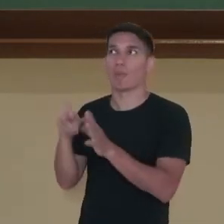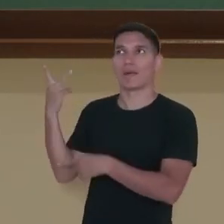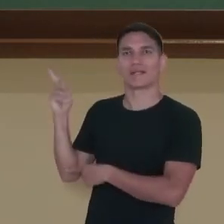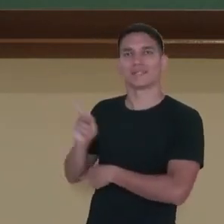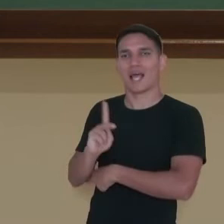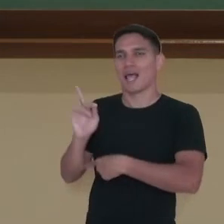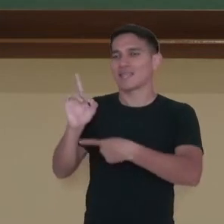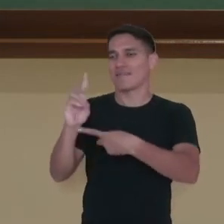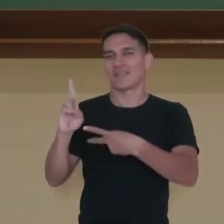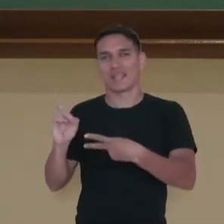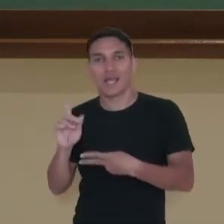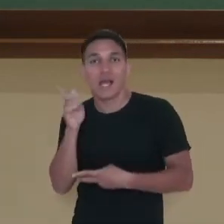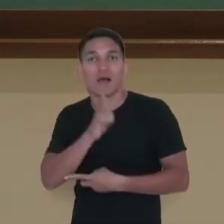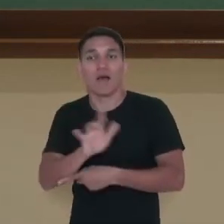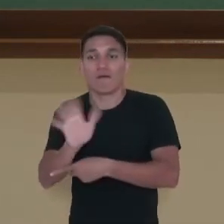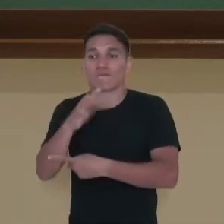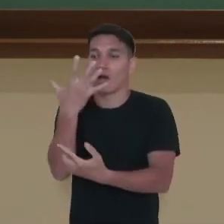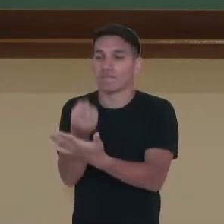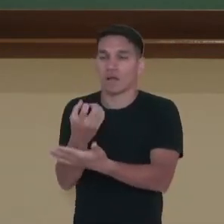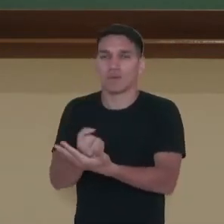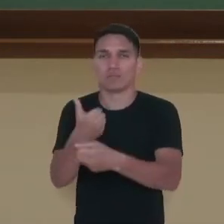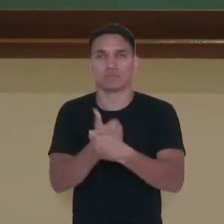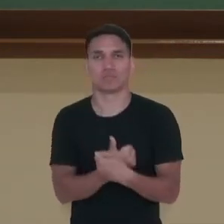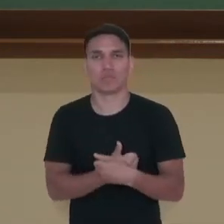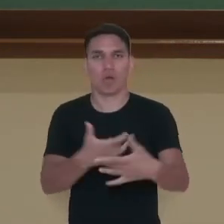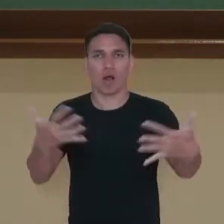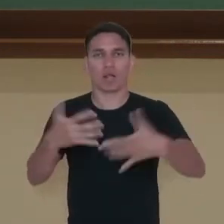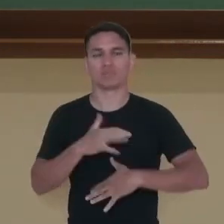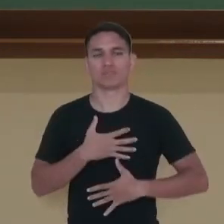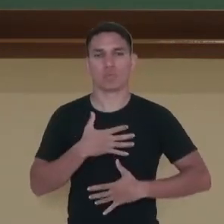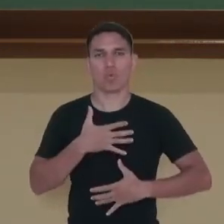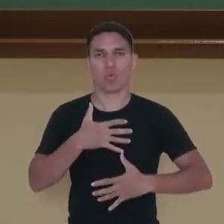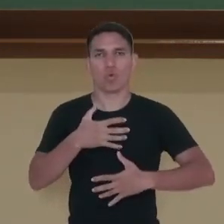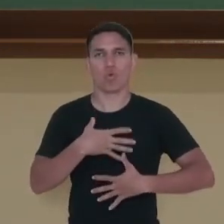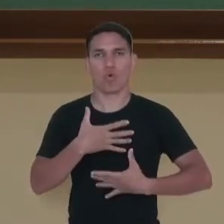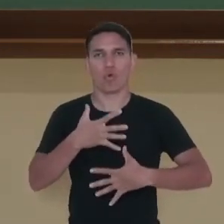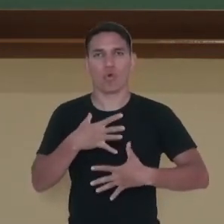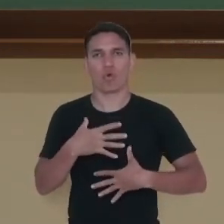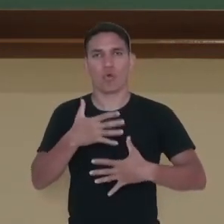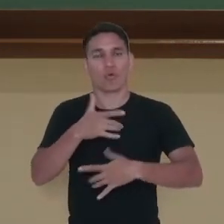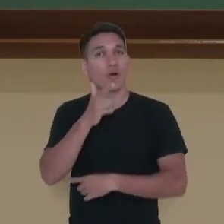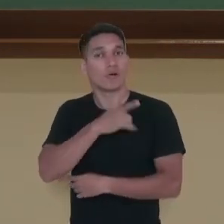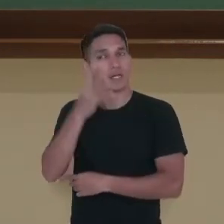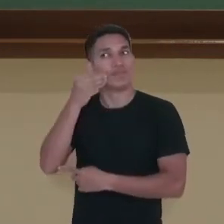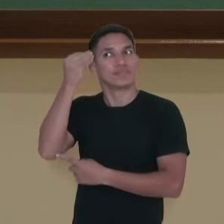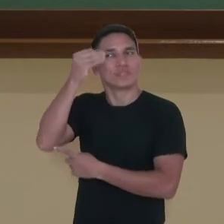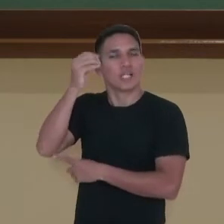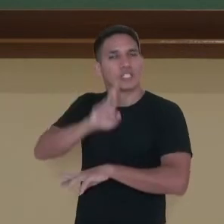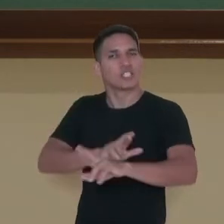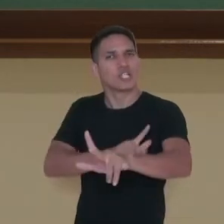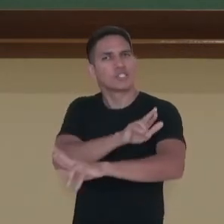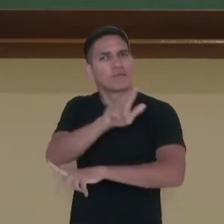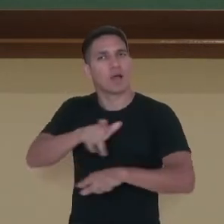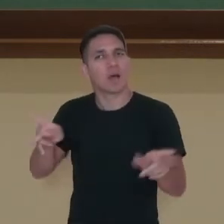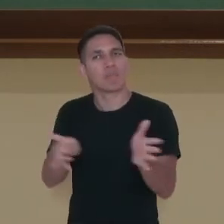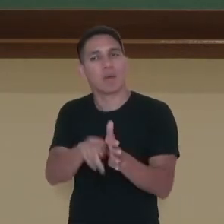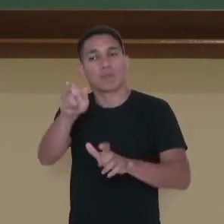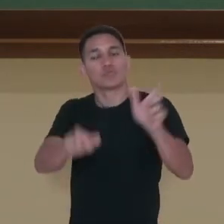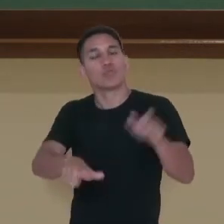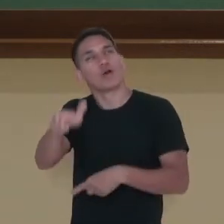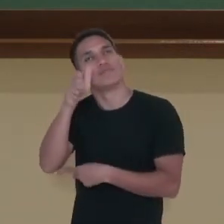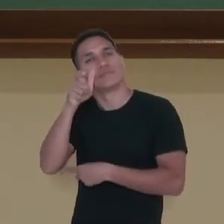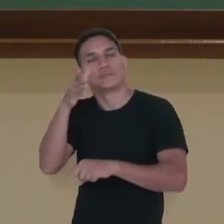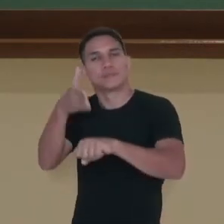DVDs que eles se apropriam proporcionando uma experiência sensorial diferente para quem visita a